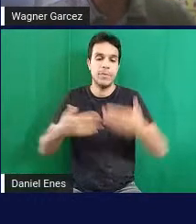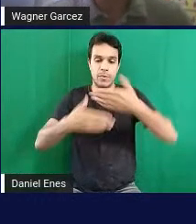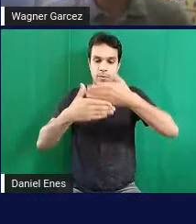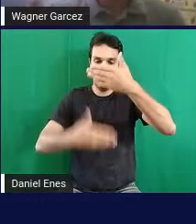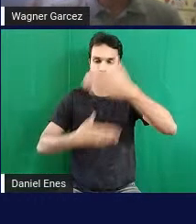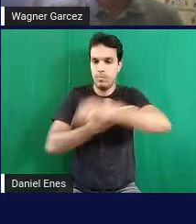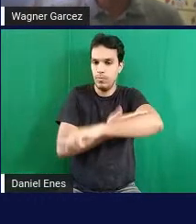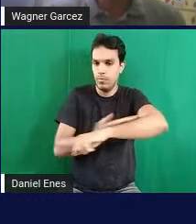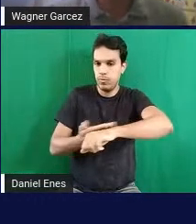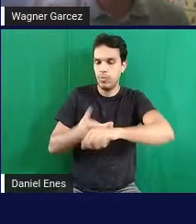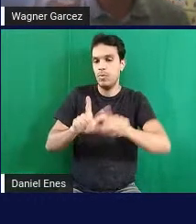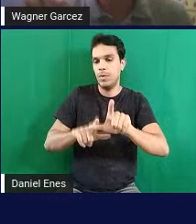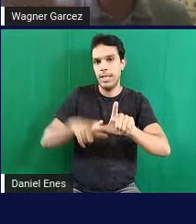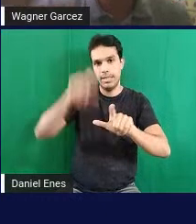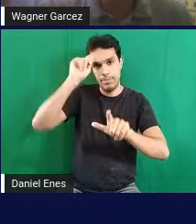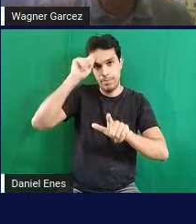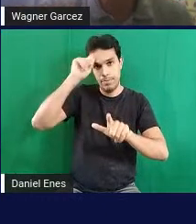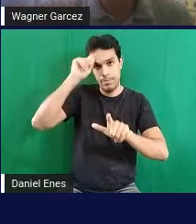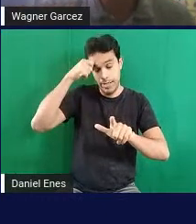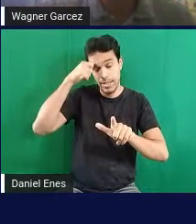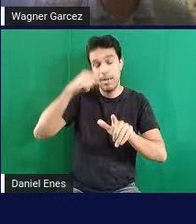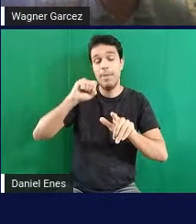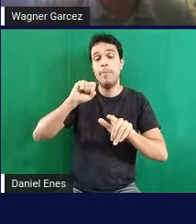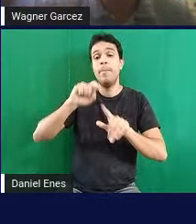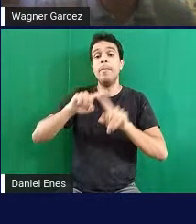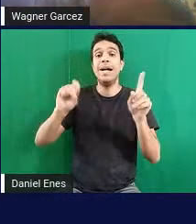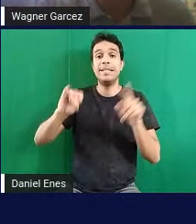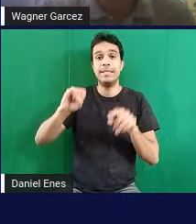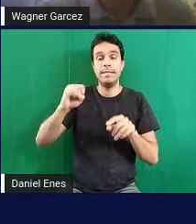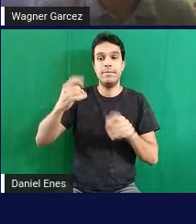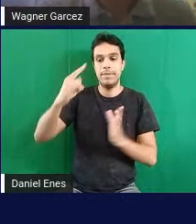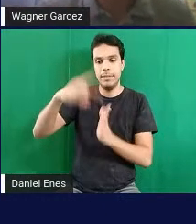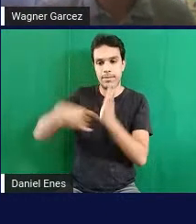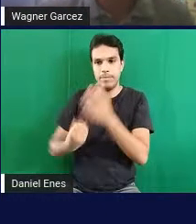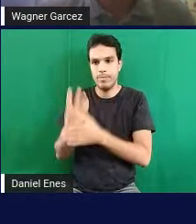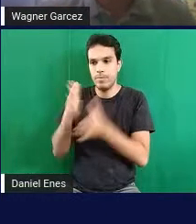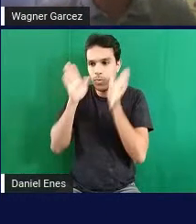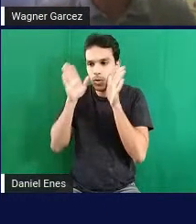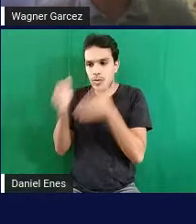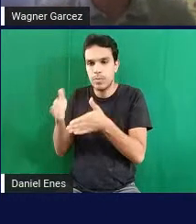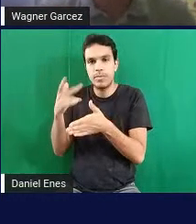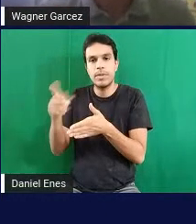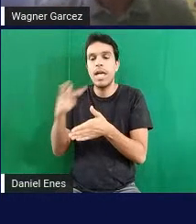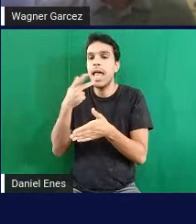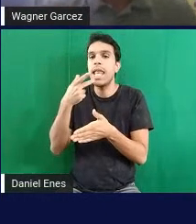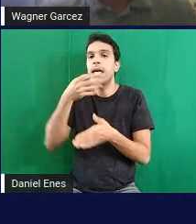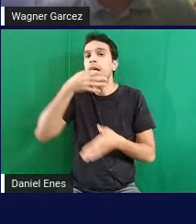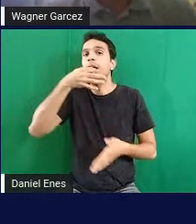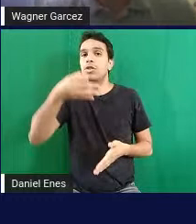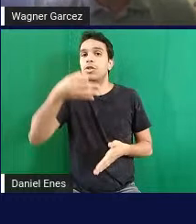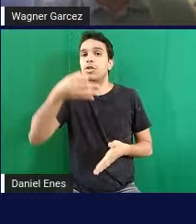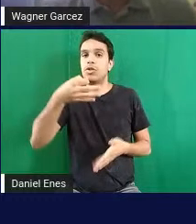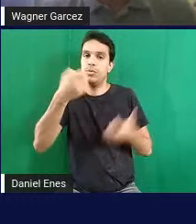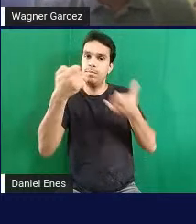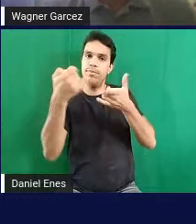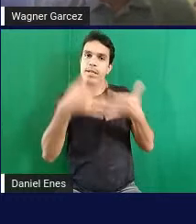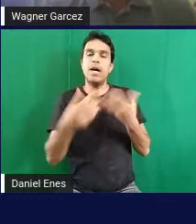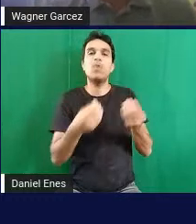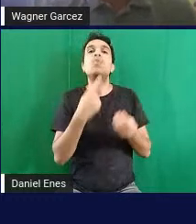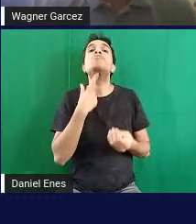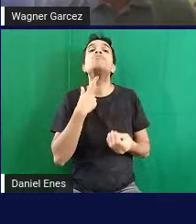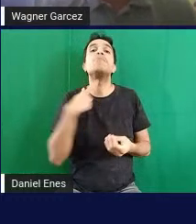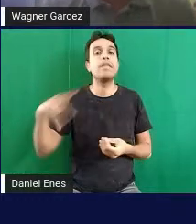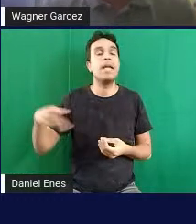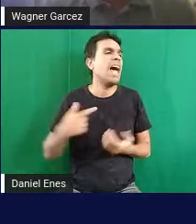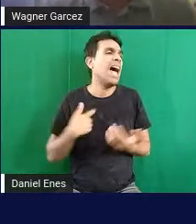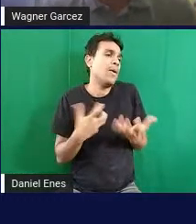mas se você estiver construindo um documento pensando numa pessoa específica, o ideal é que essa pessoa te diga como ela prefere. Eu quero a letra dessa forma,